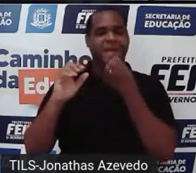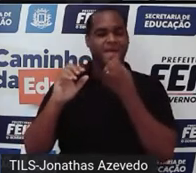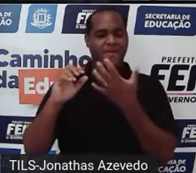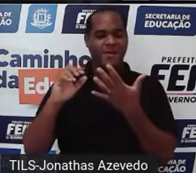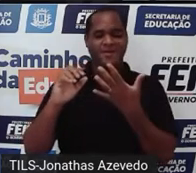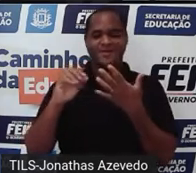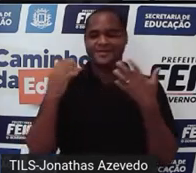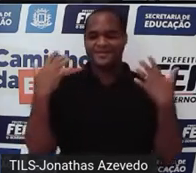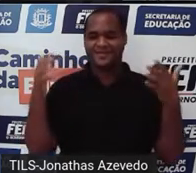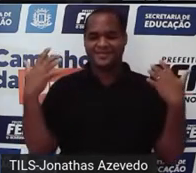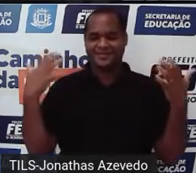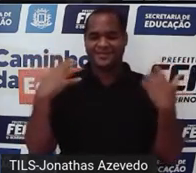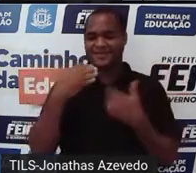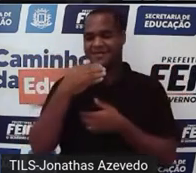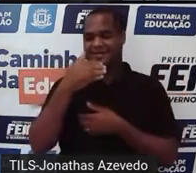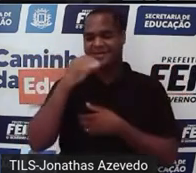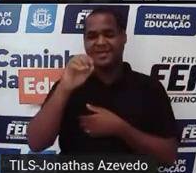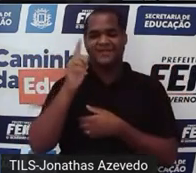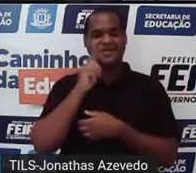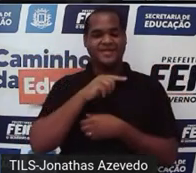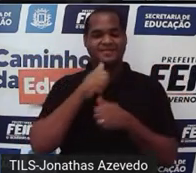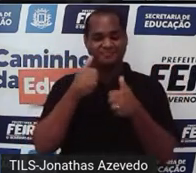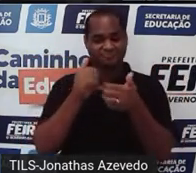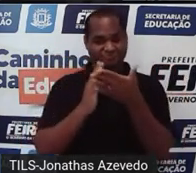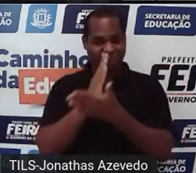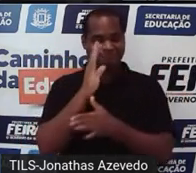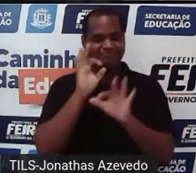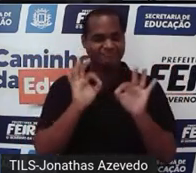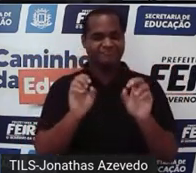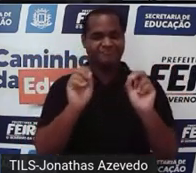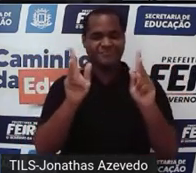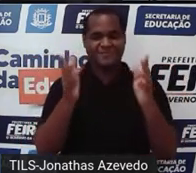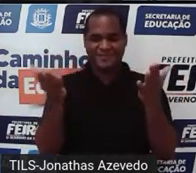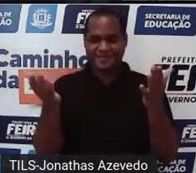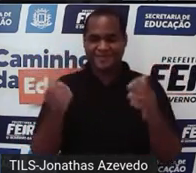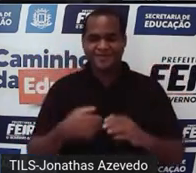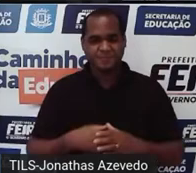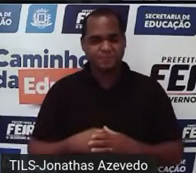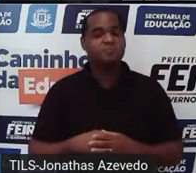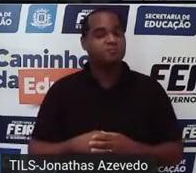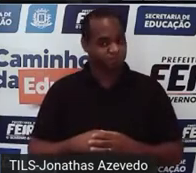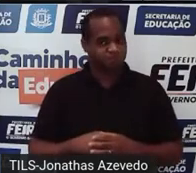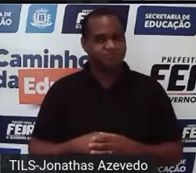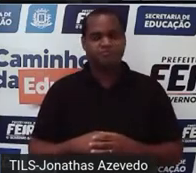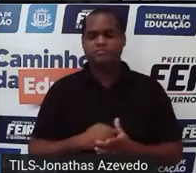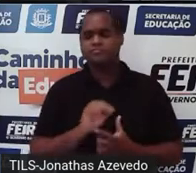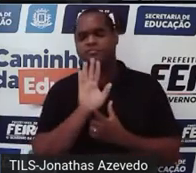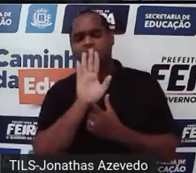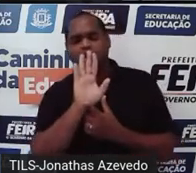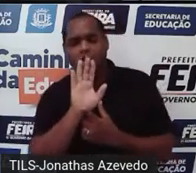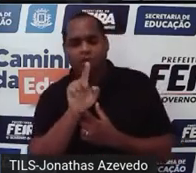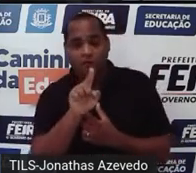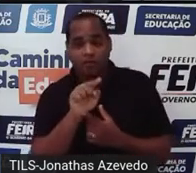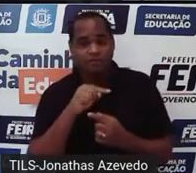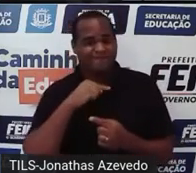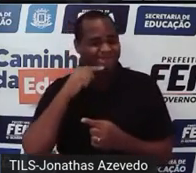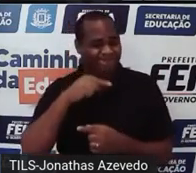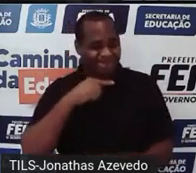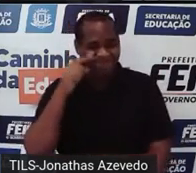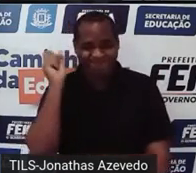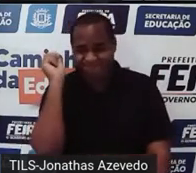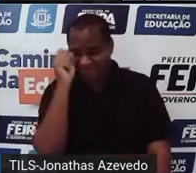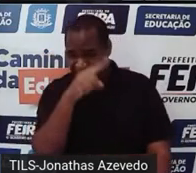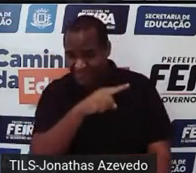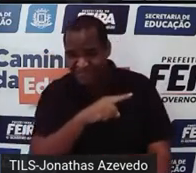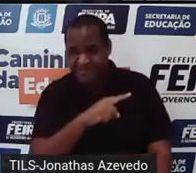nota 10 para você que com certeza acertou, mas se você não acertou,